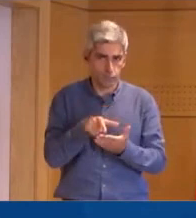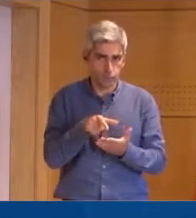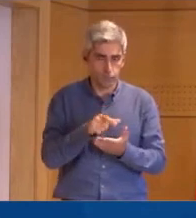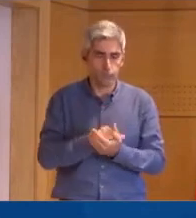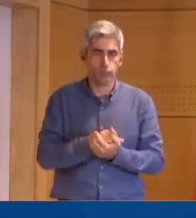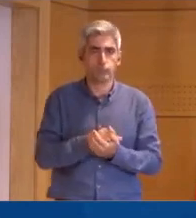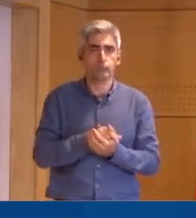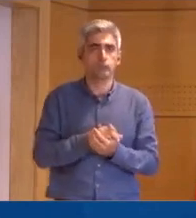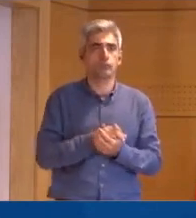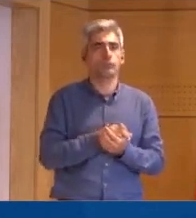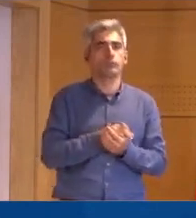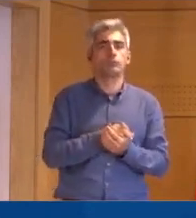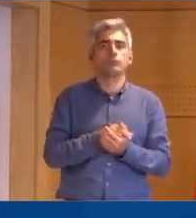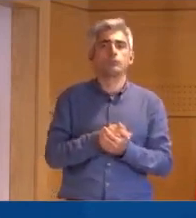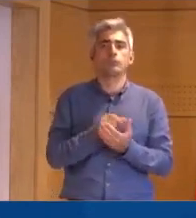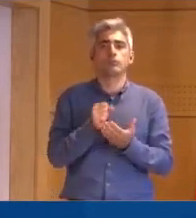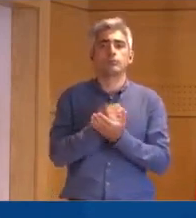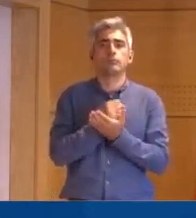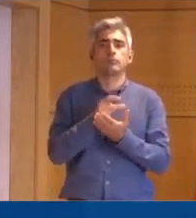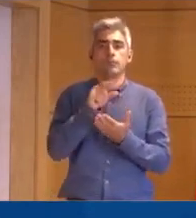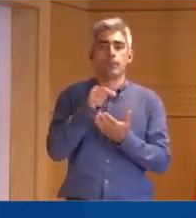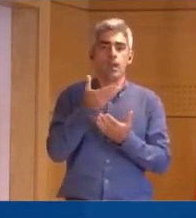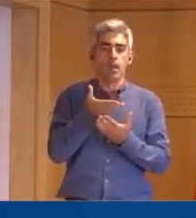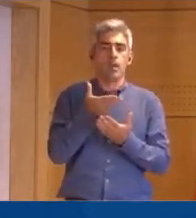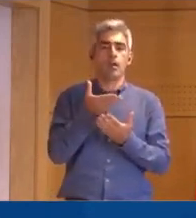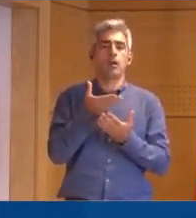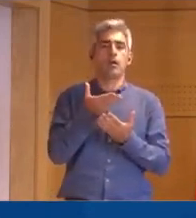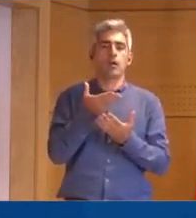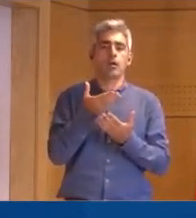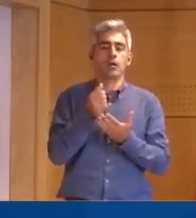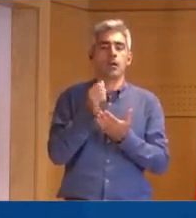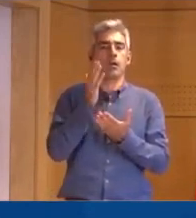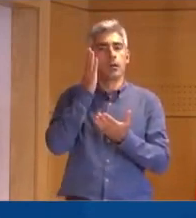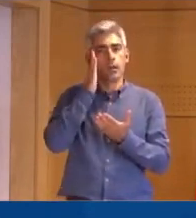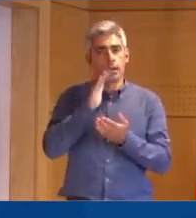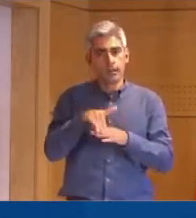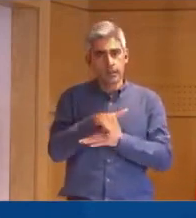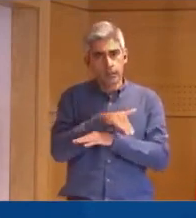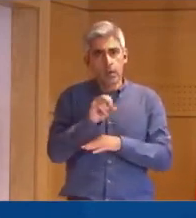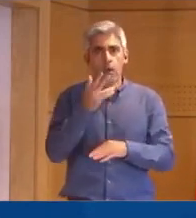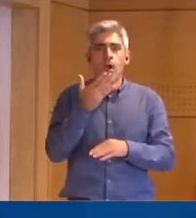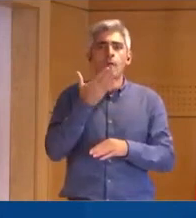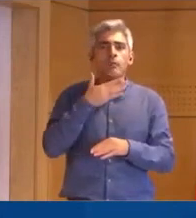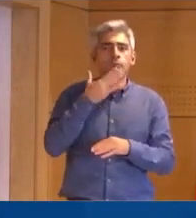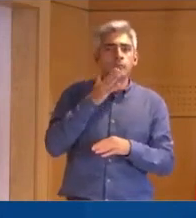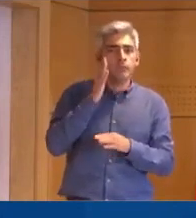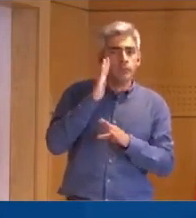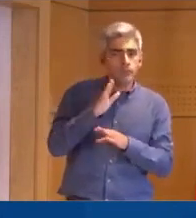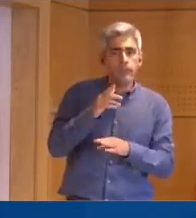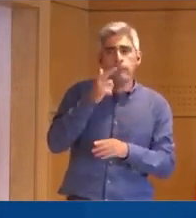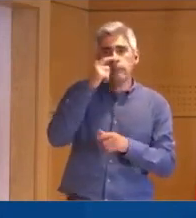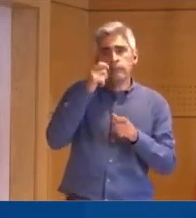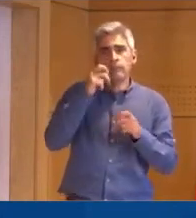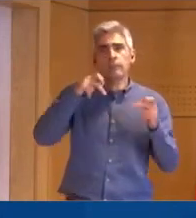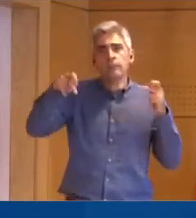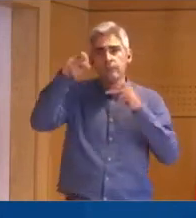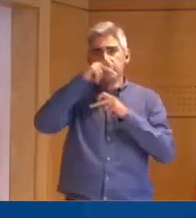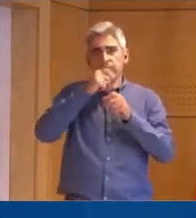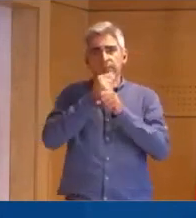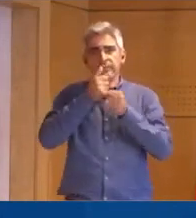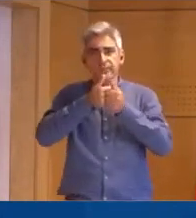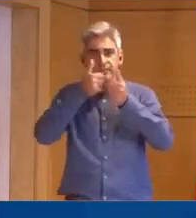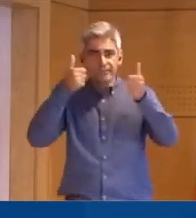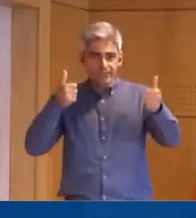também de residência ou de estada temporária aos nómadas digitais.